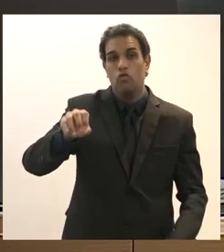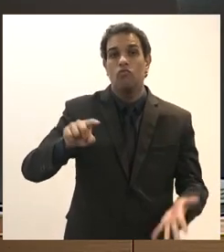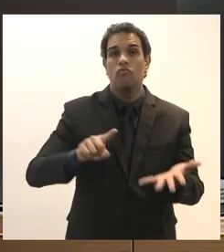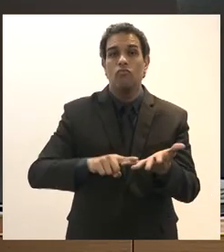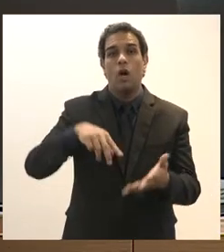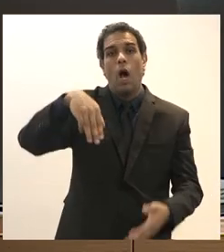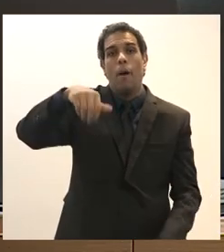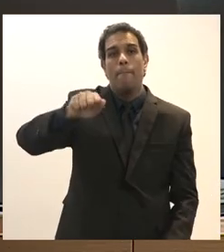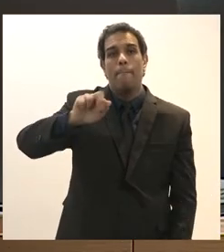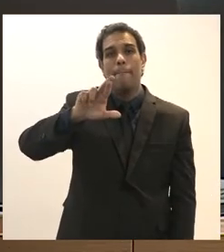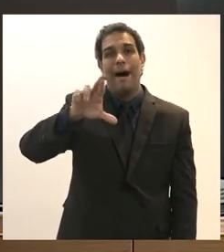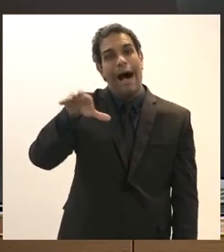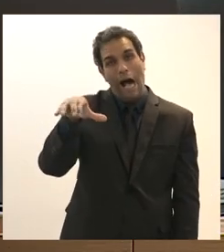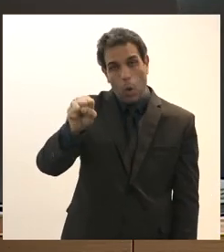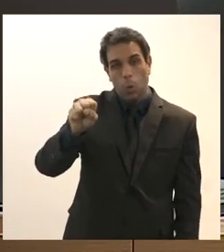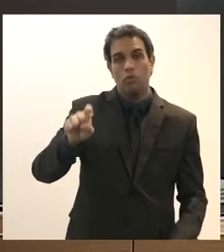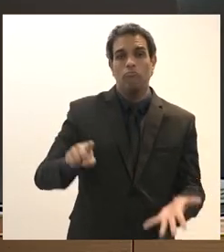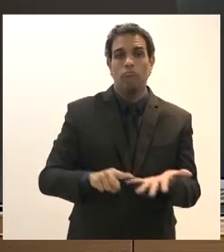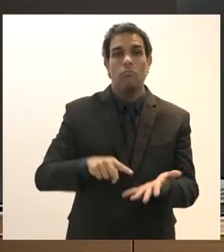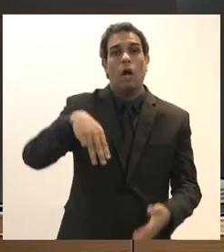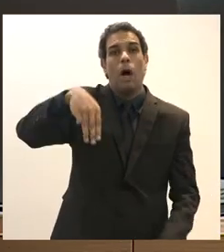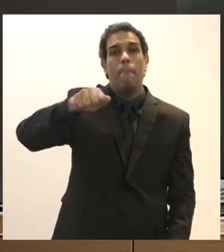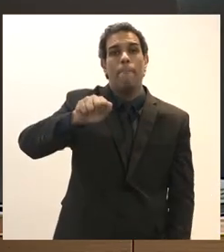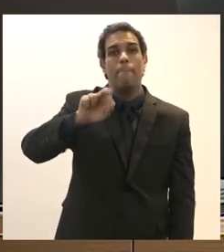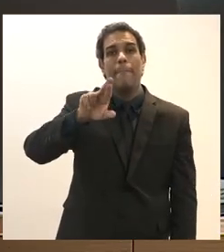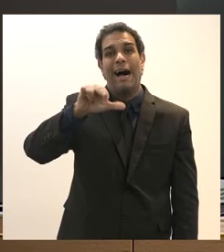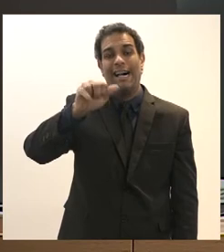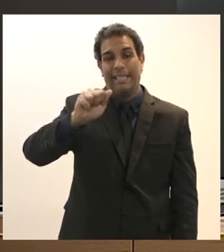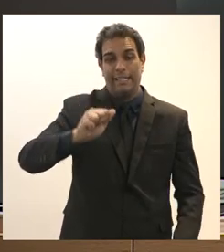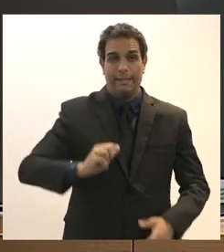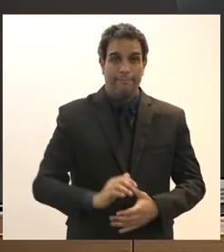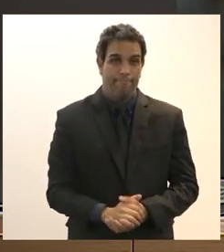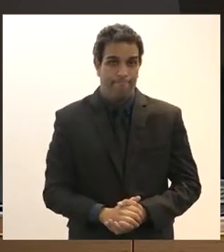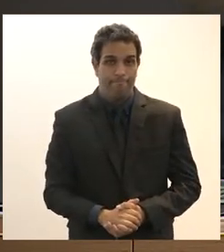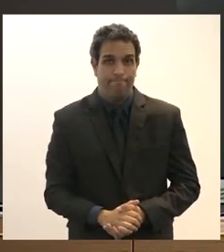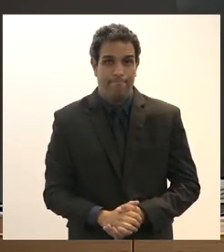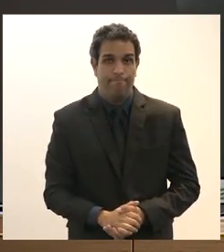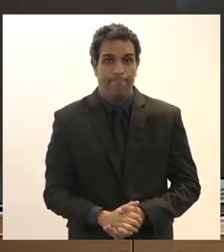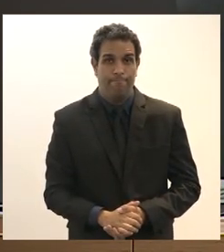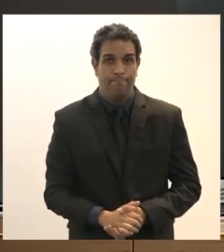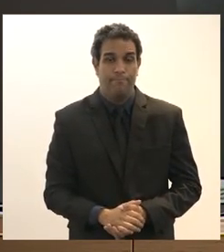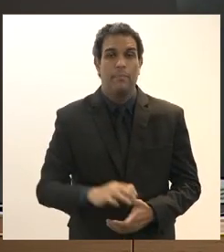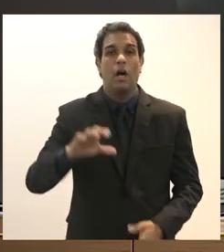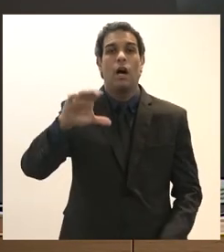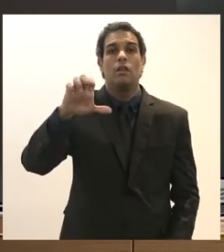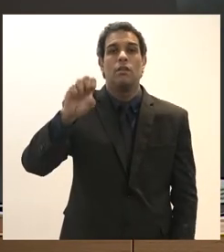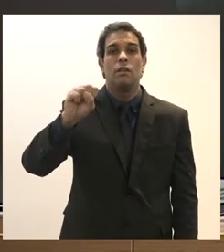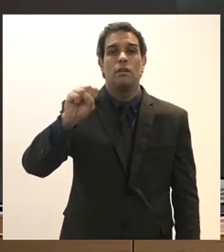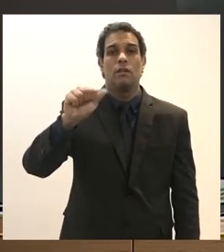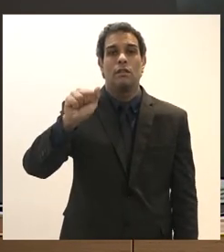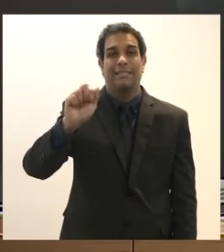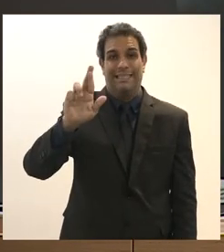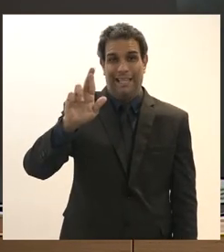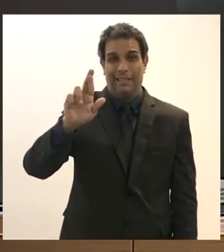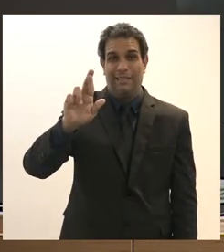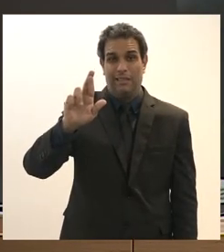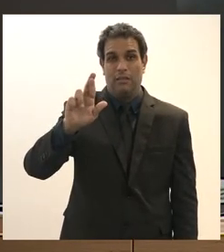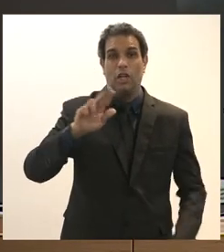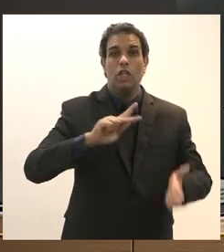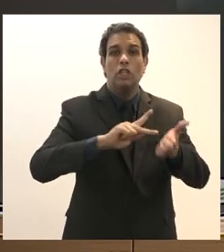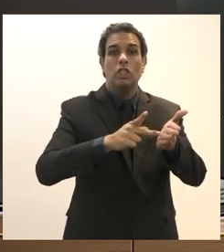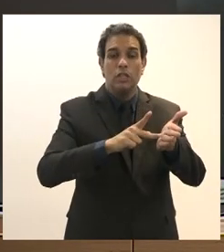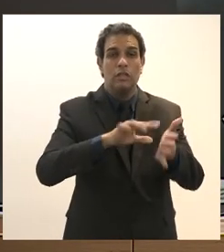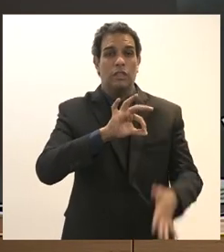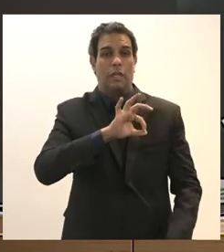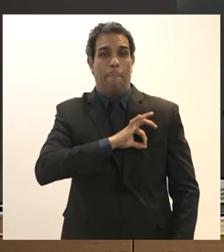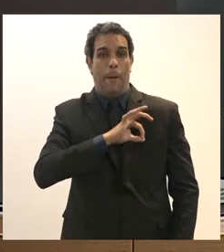da Cunha Maria Eduarda Quiroga César que é da Associação de Cabo de